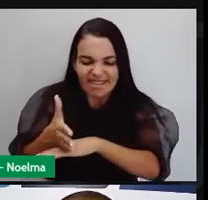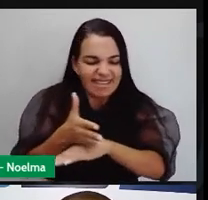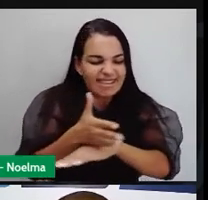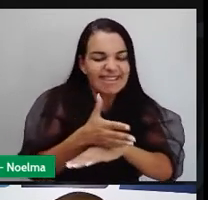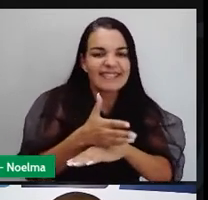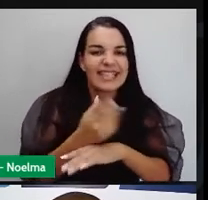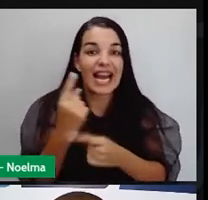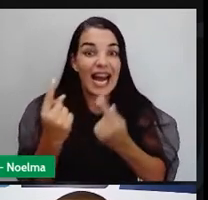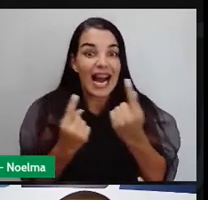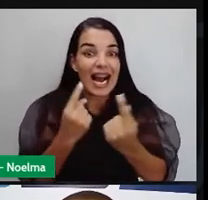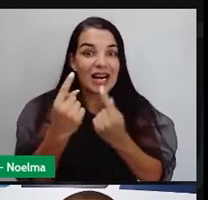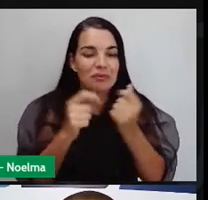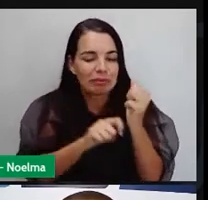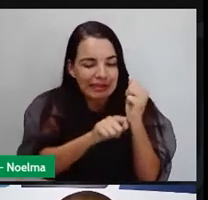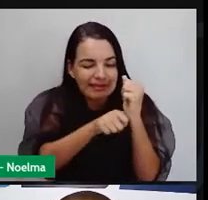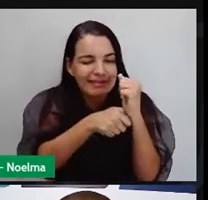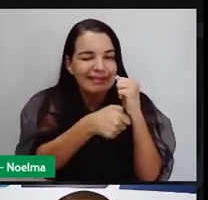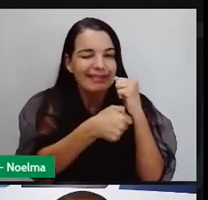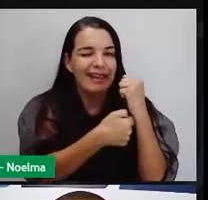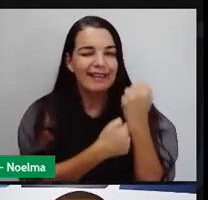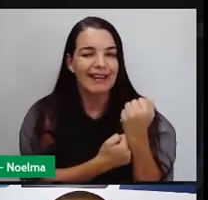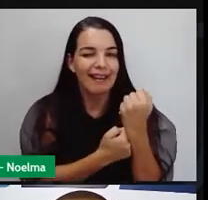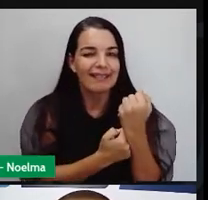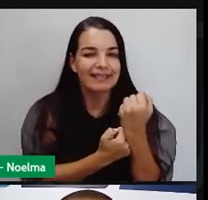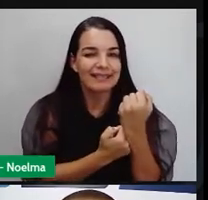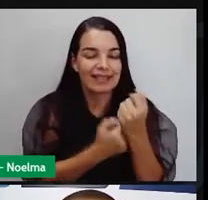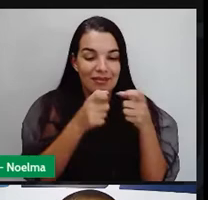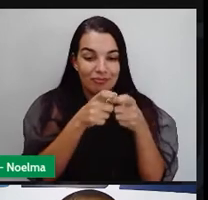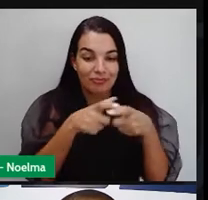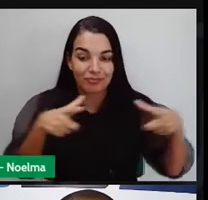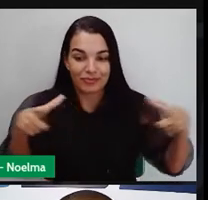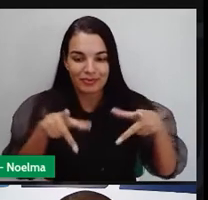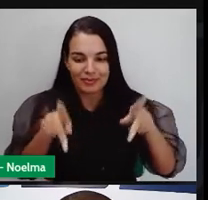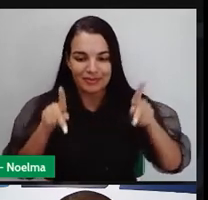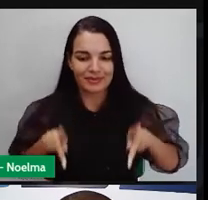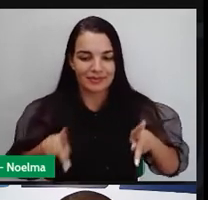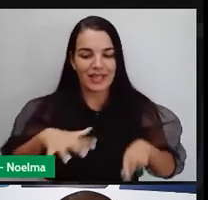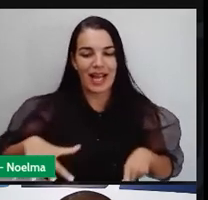alguns dos segredos dessa grande civilização africana.